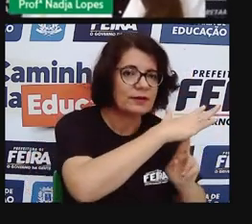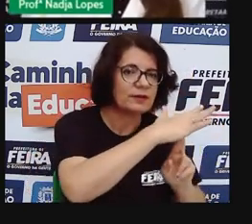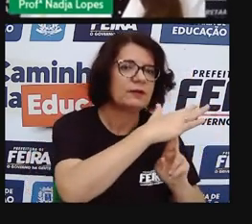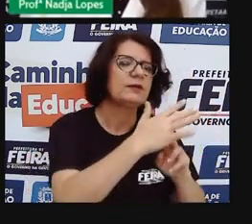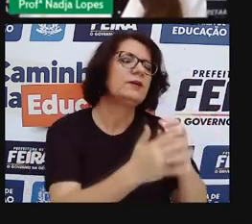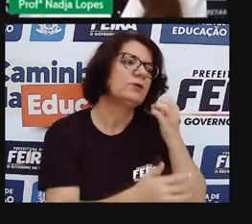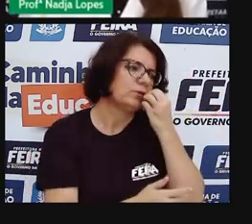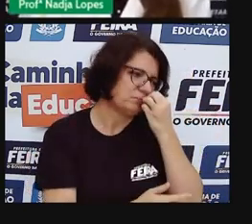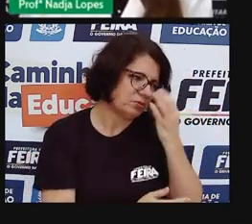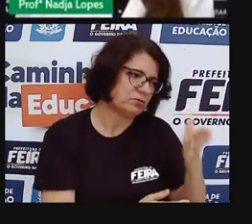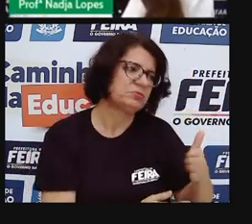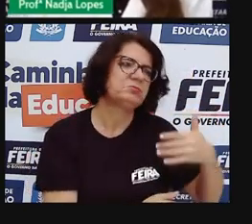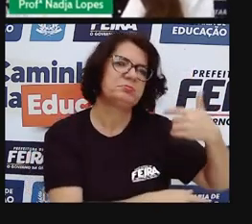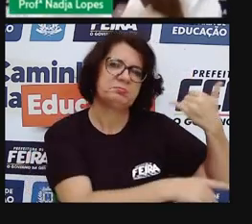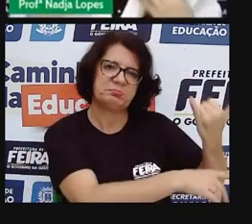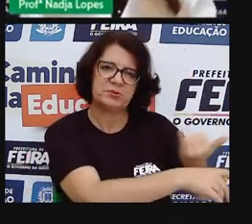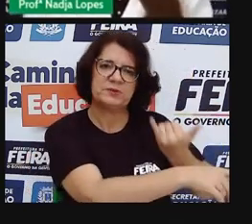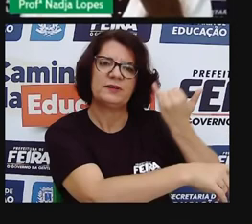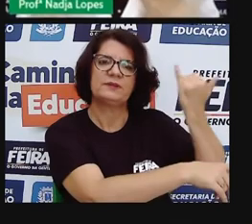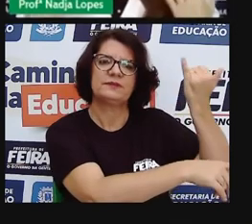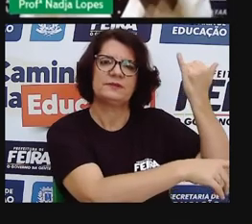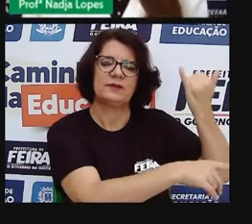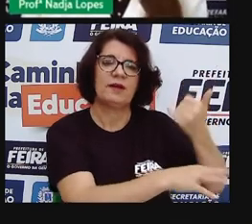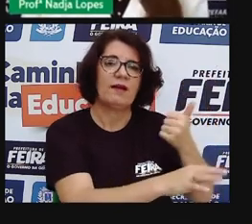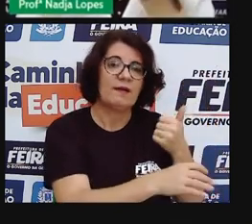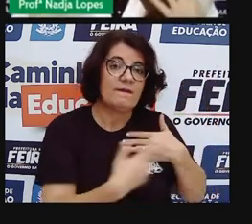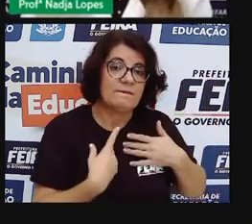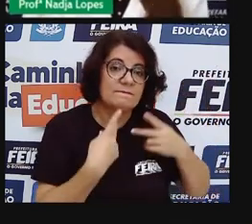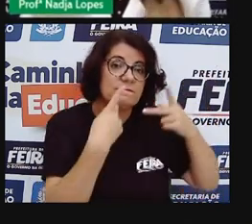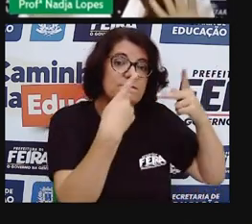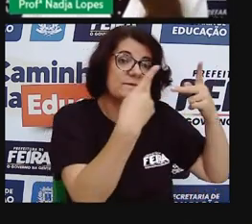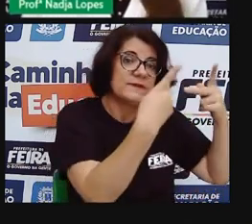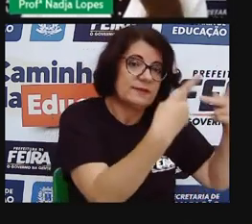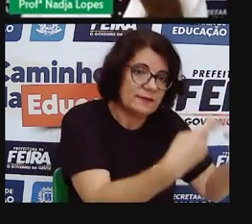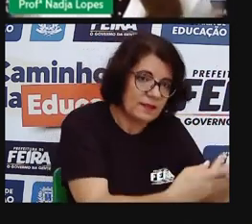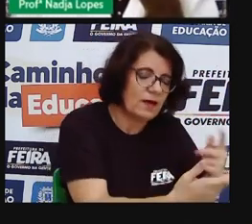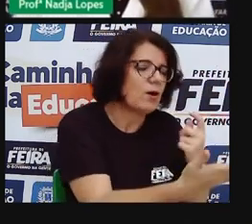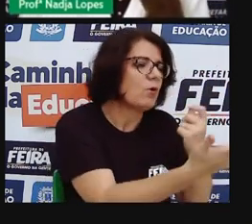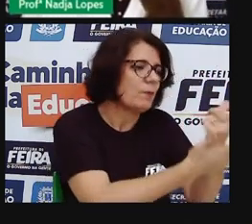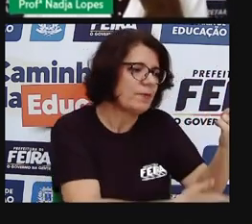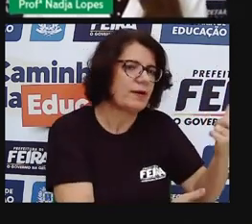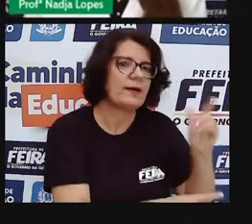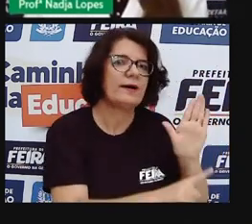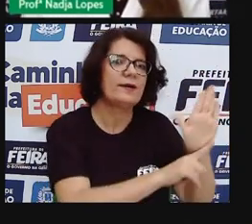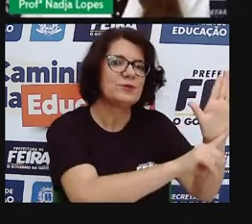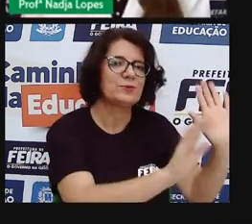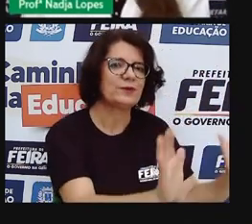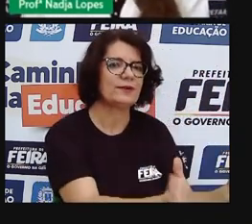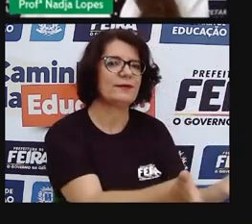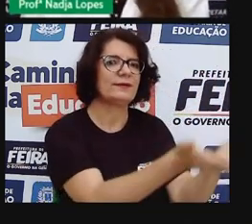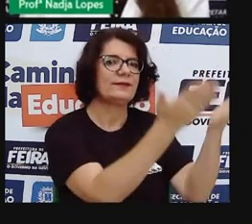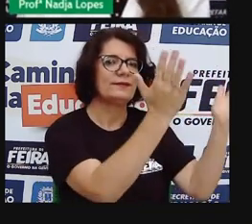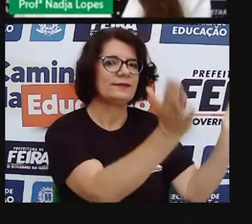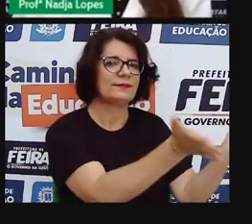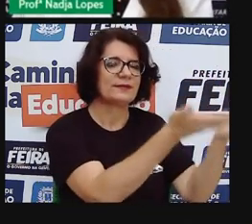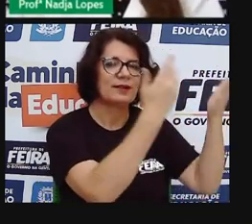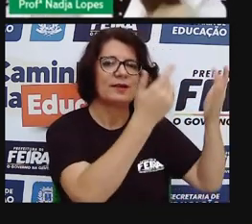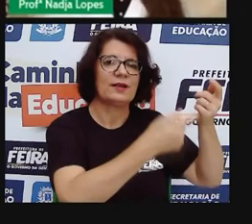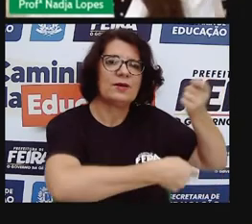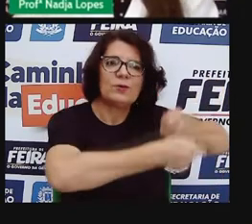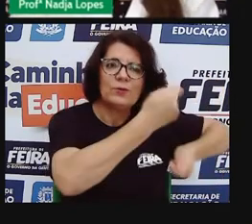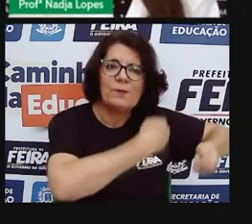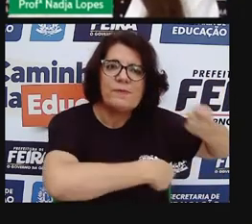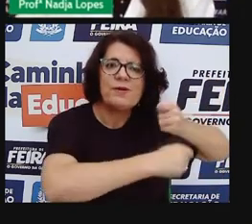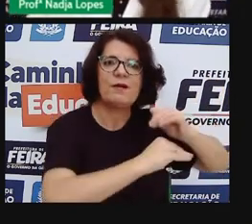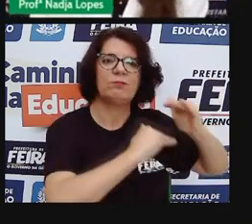visitar as feiras, ajuda a economia da nossa cidade pra essas pessoas que tanto precisam, que não